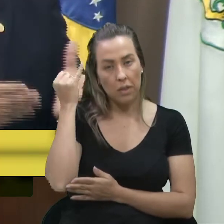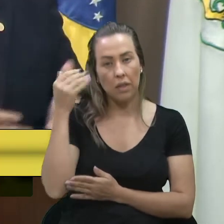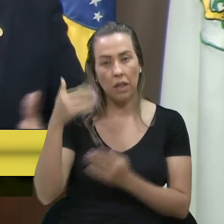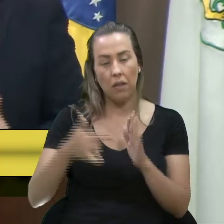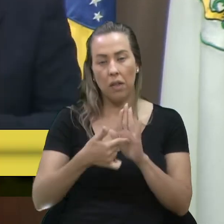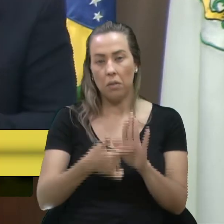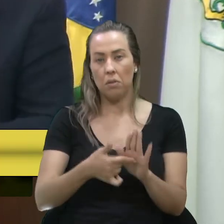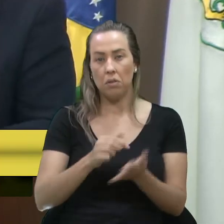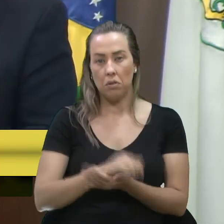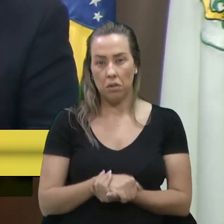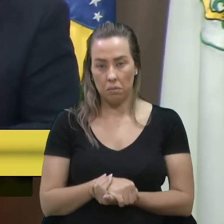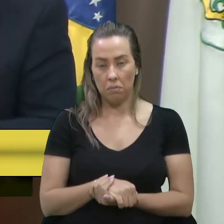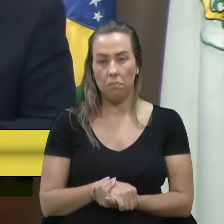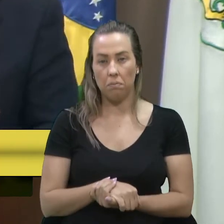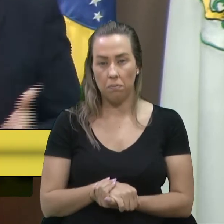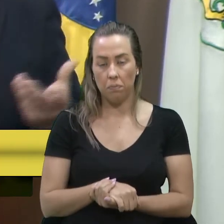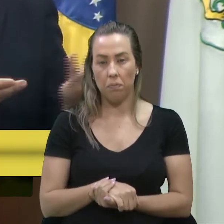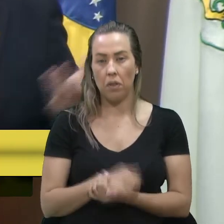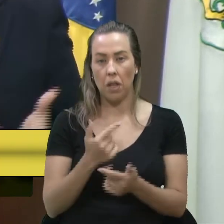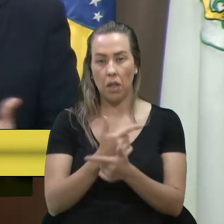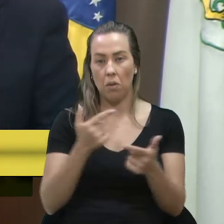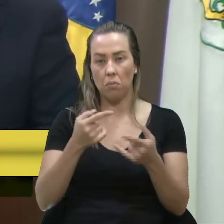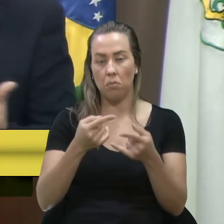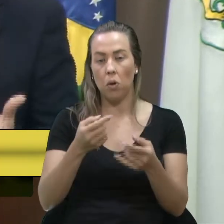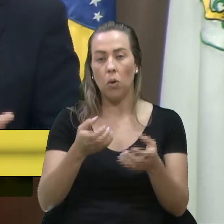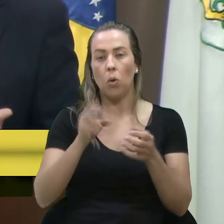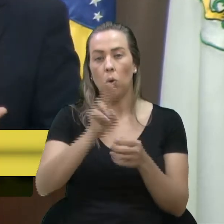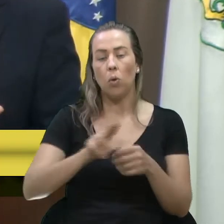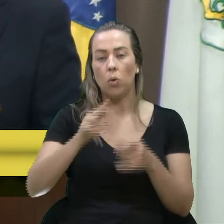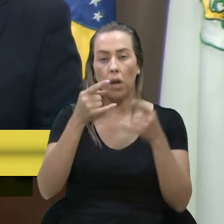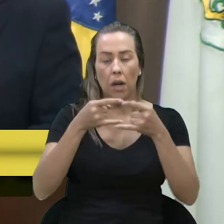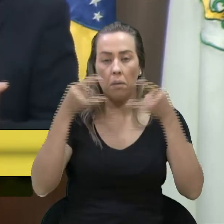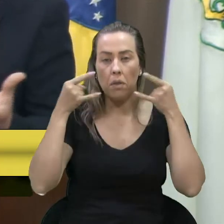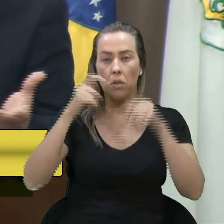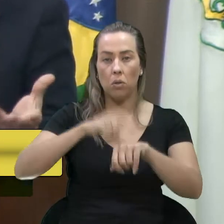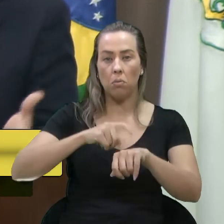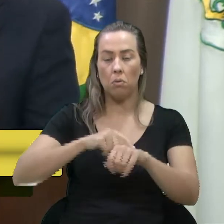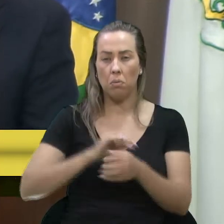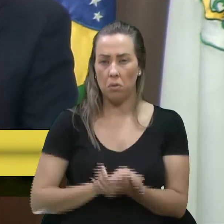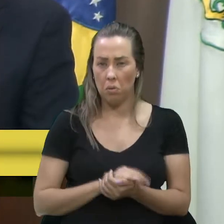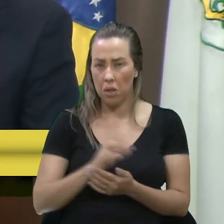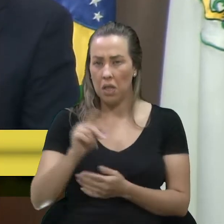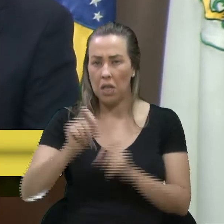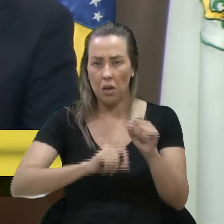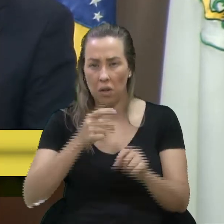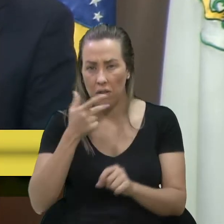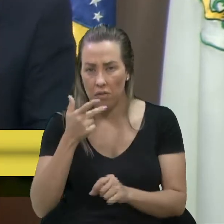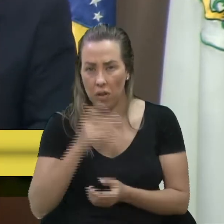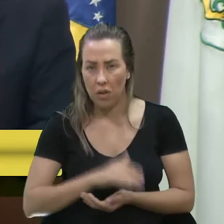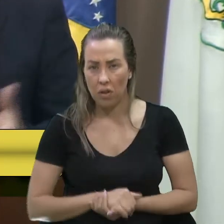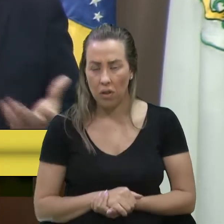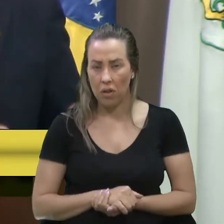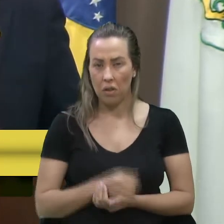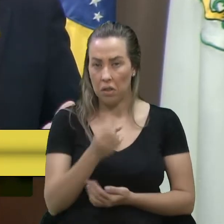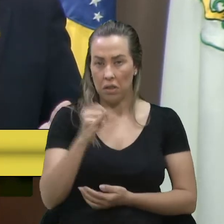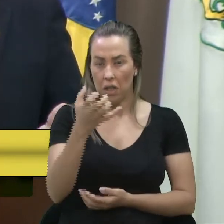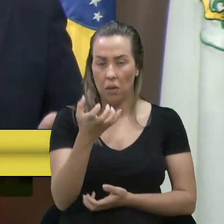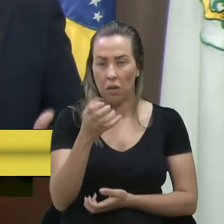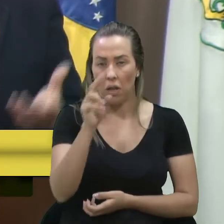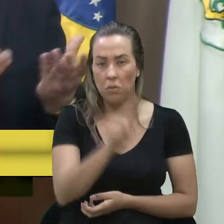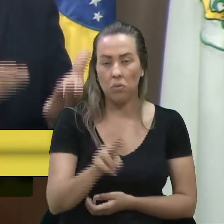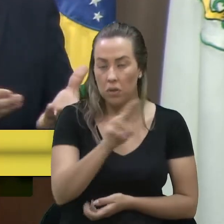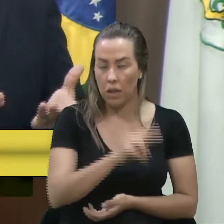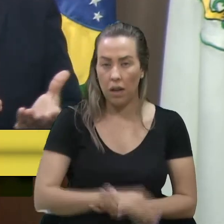apresentando e ele não quis usar a máscara lá junto com as pessoas e alguém criticou. Se ele não quer usar,